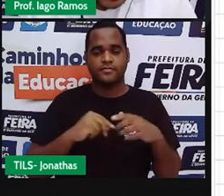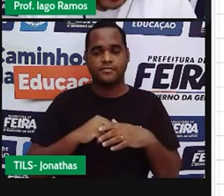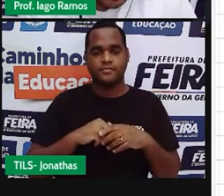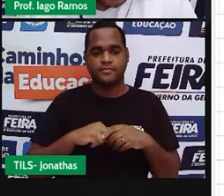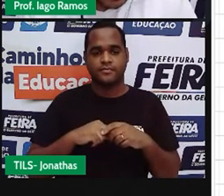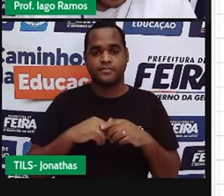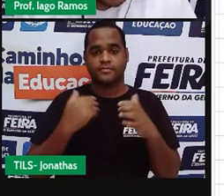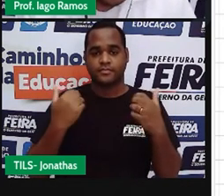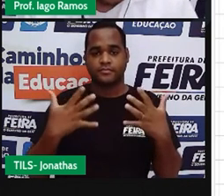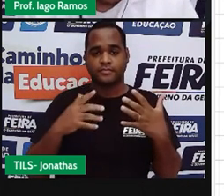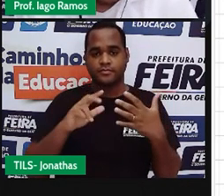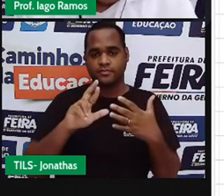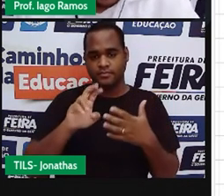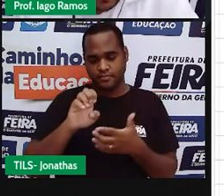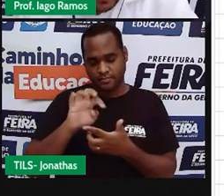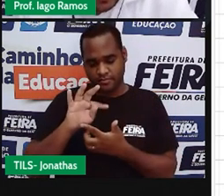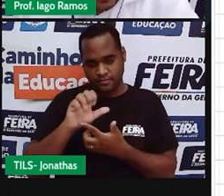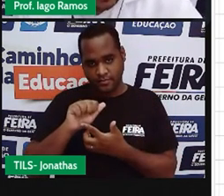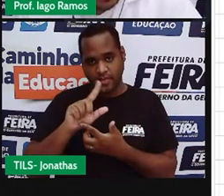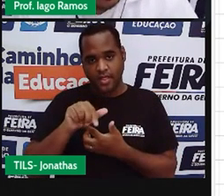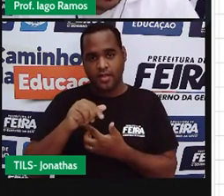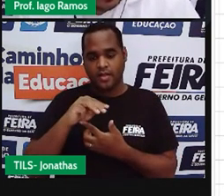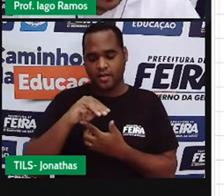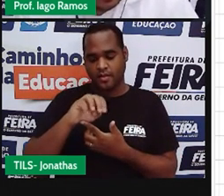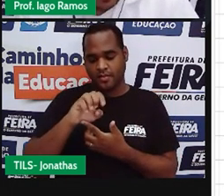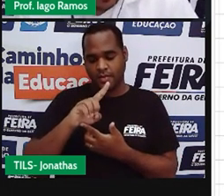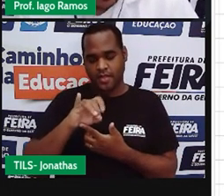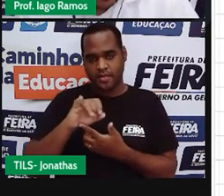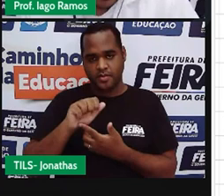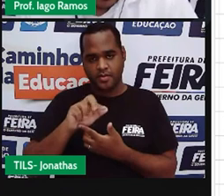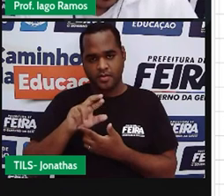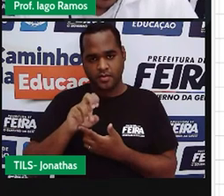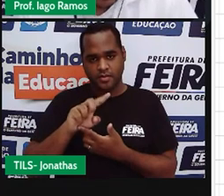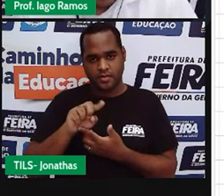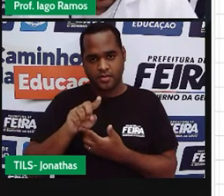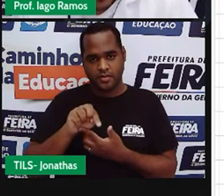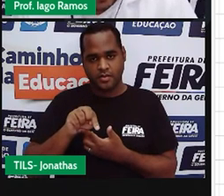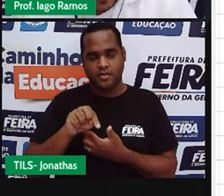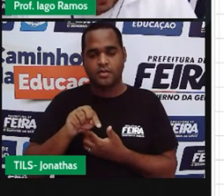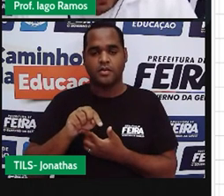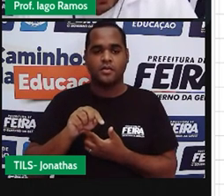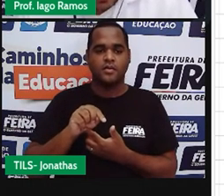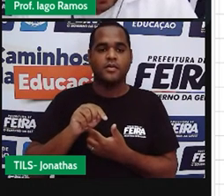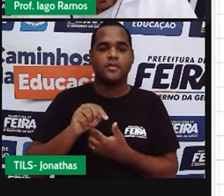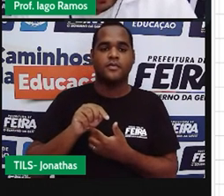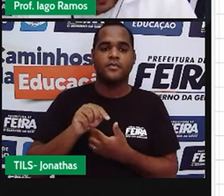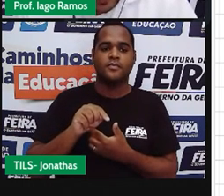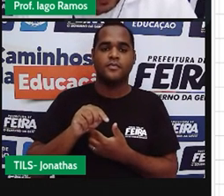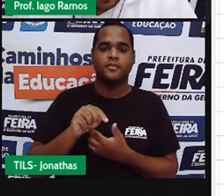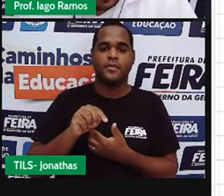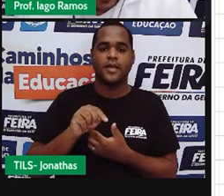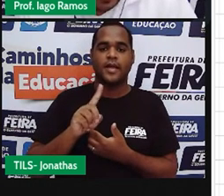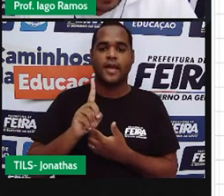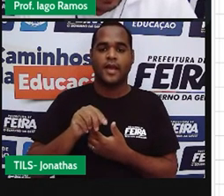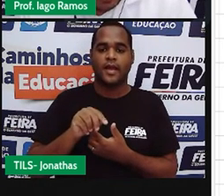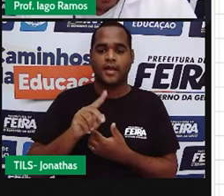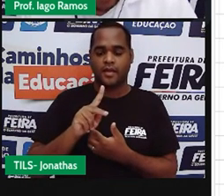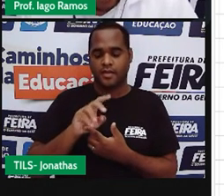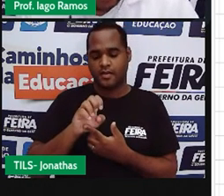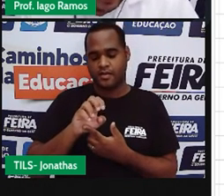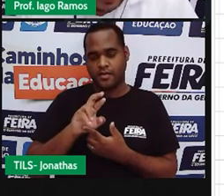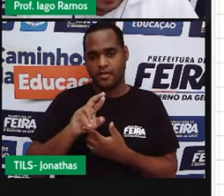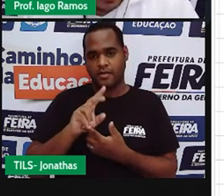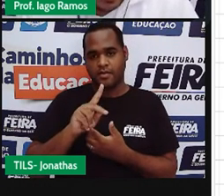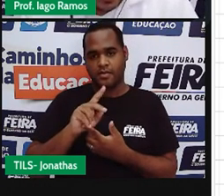a reta mediatriz é perpendicular